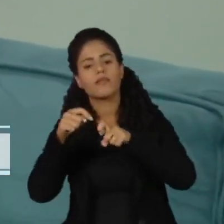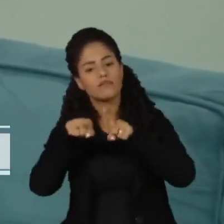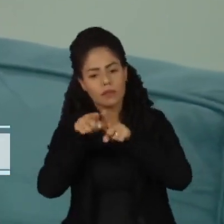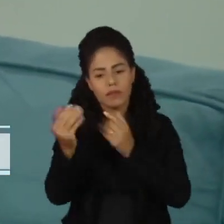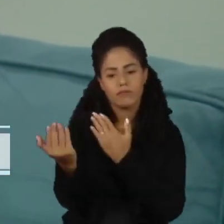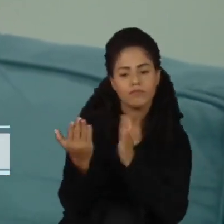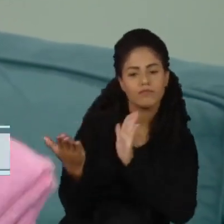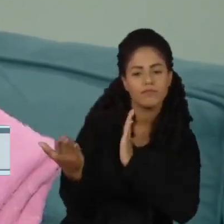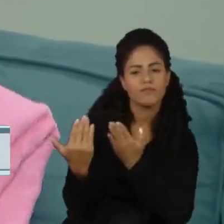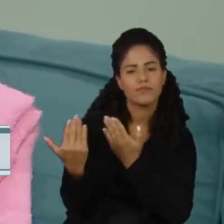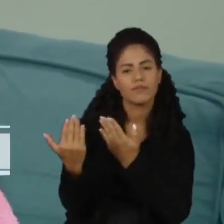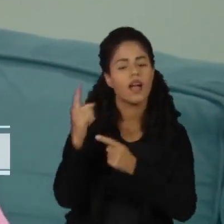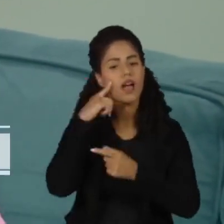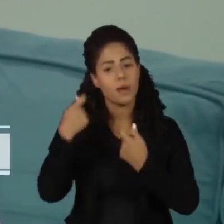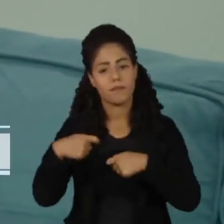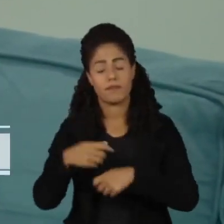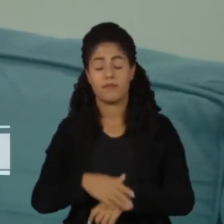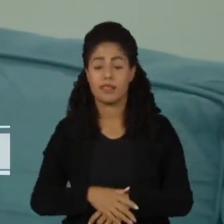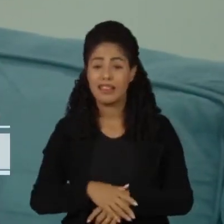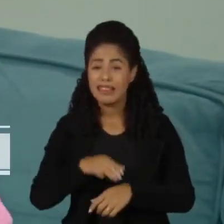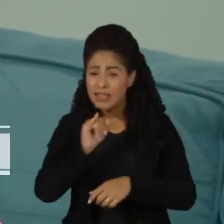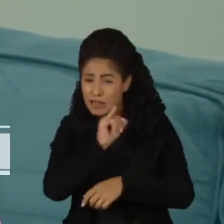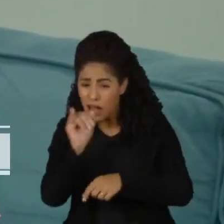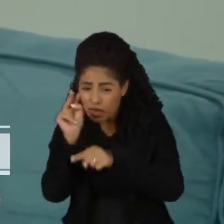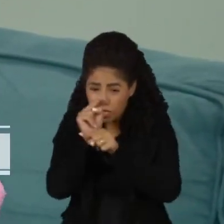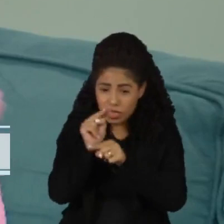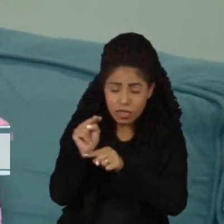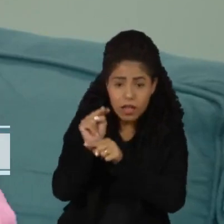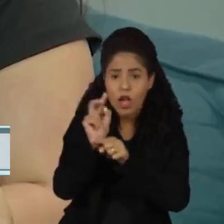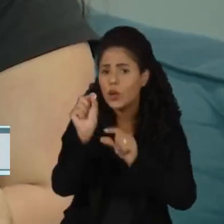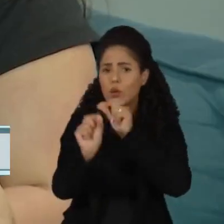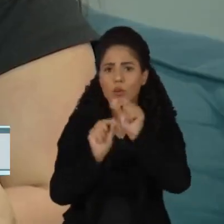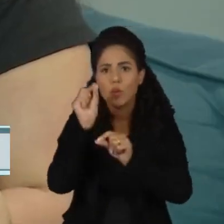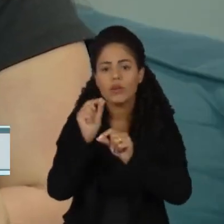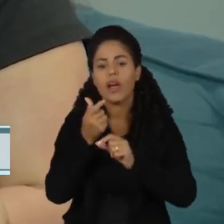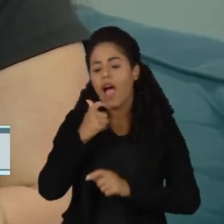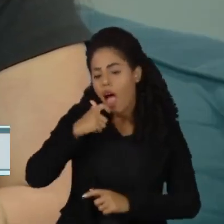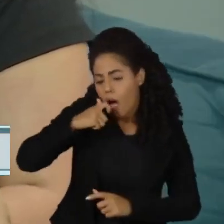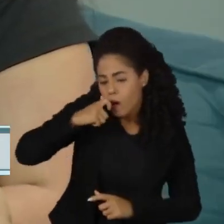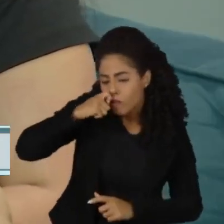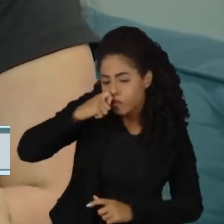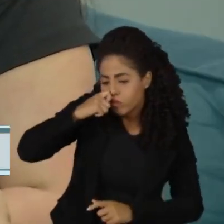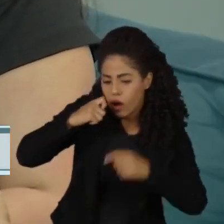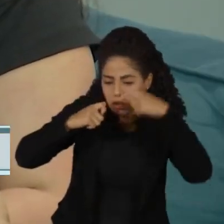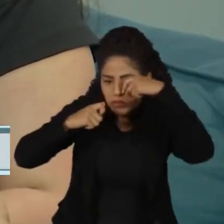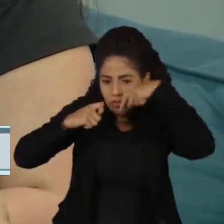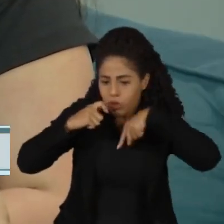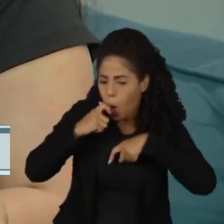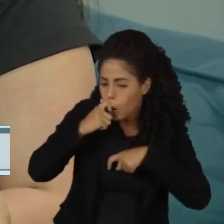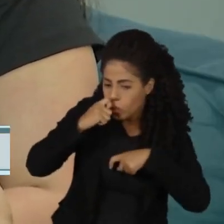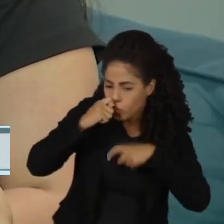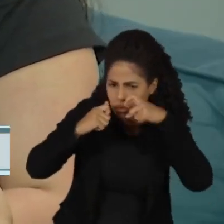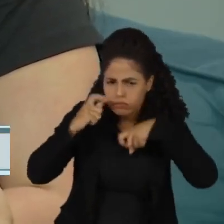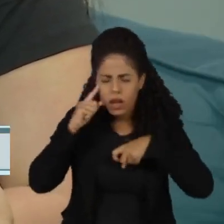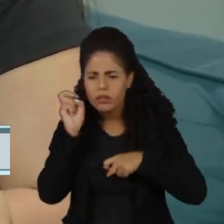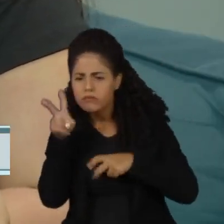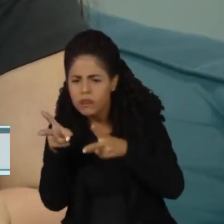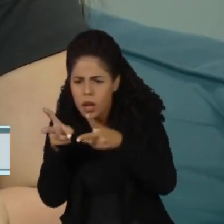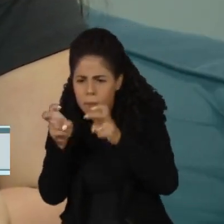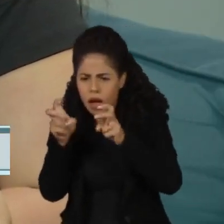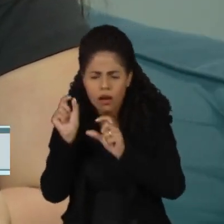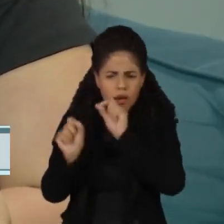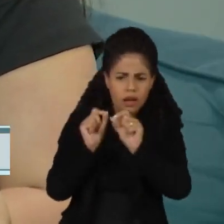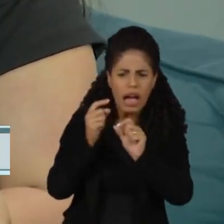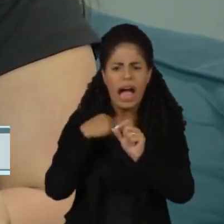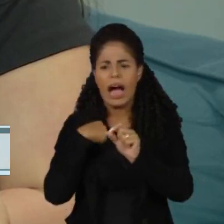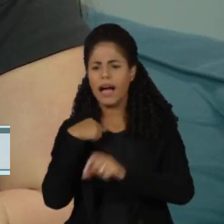está mais atenta agora. Cuidado com criança pequena nunca é demais, lavagem nasal é tudo, sempre que perceber alguma coisa, não